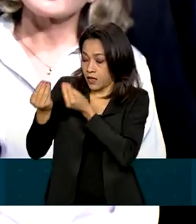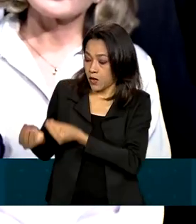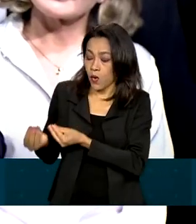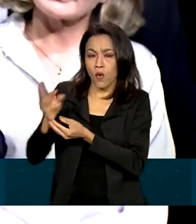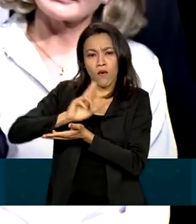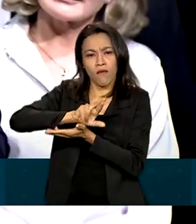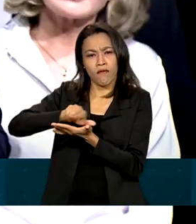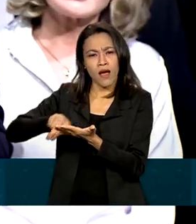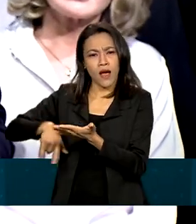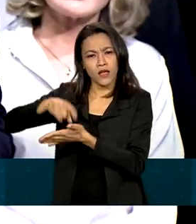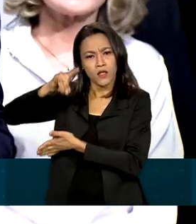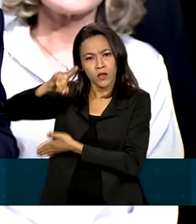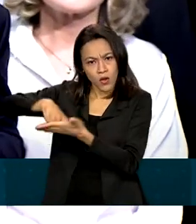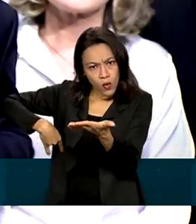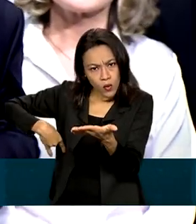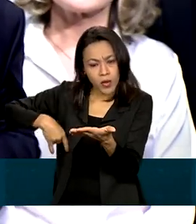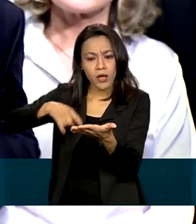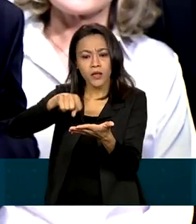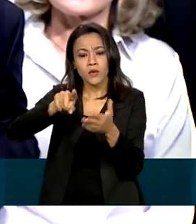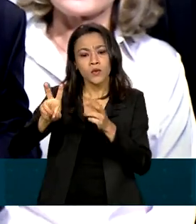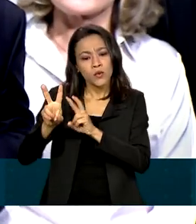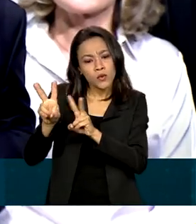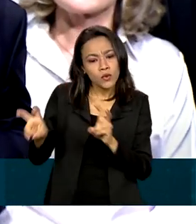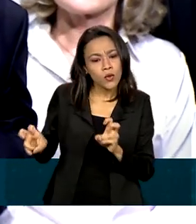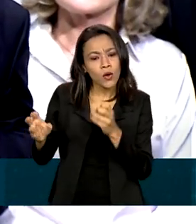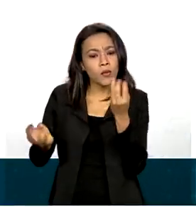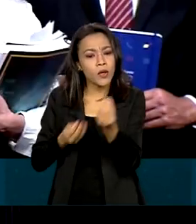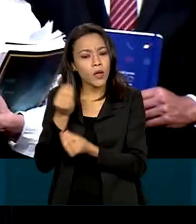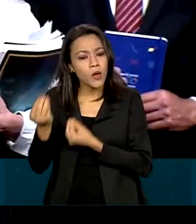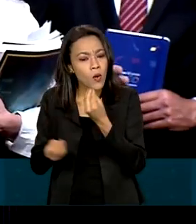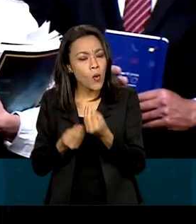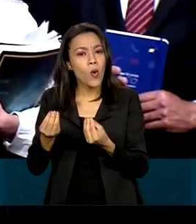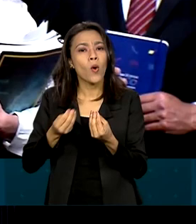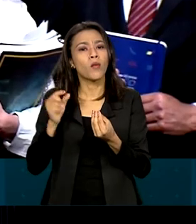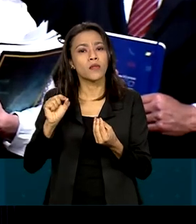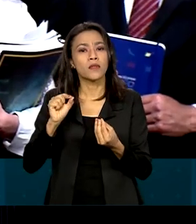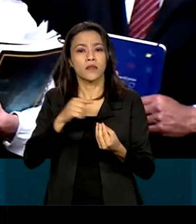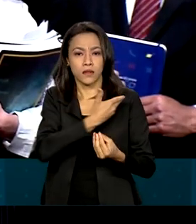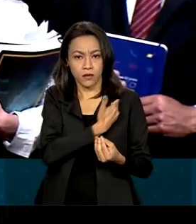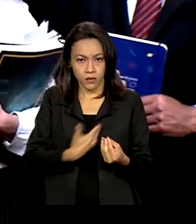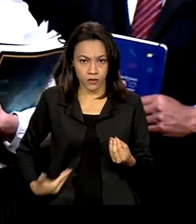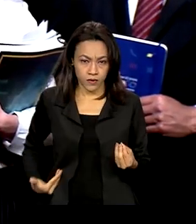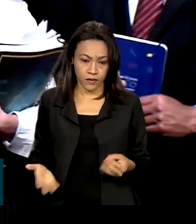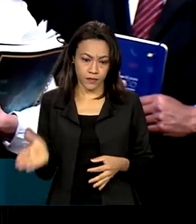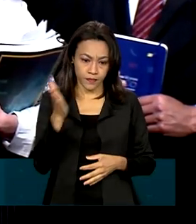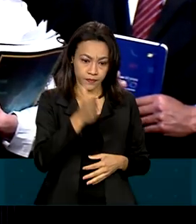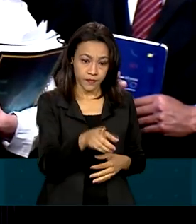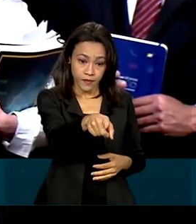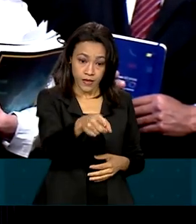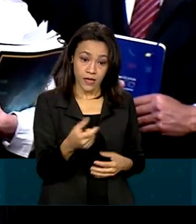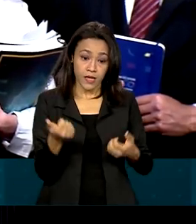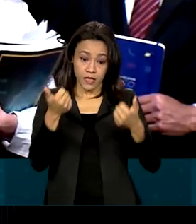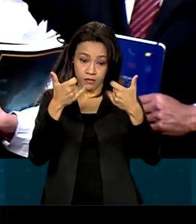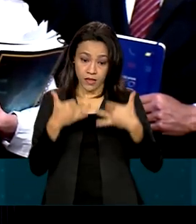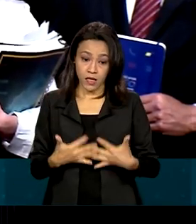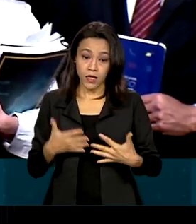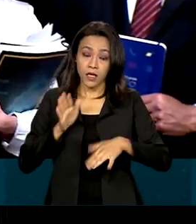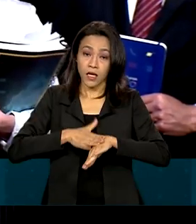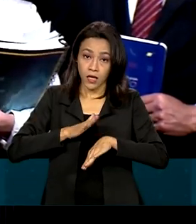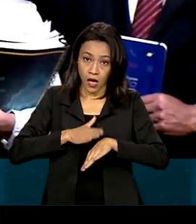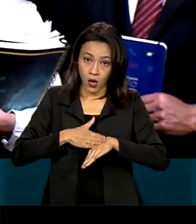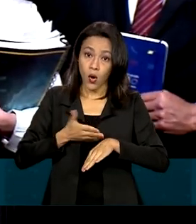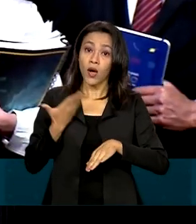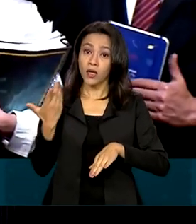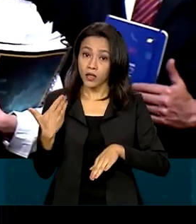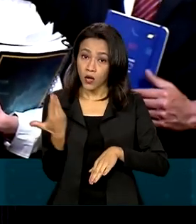documentos com diagnósticos sobre a máquina pública. O que nós estamos fazendo agora e que faremos